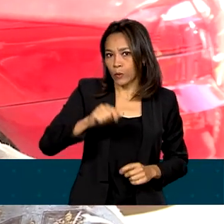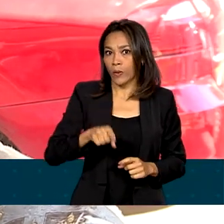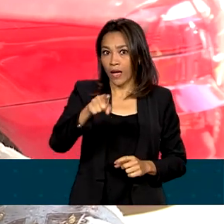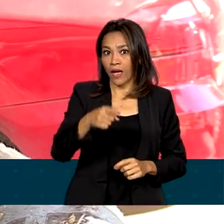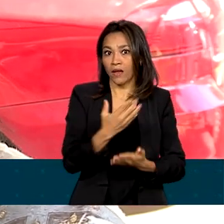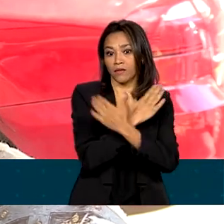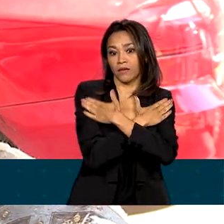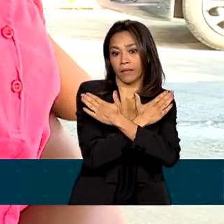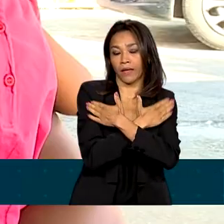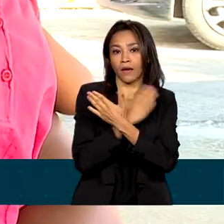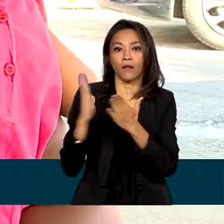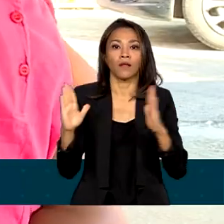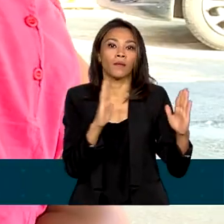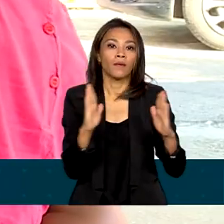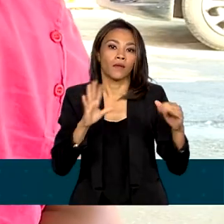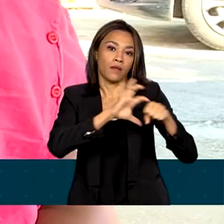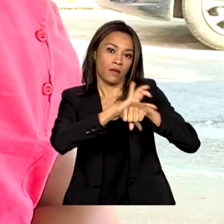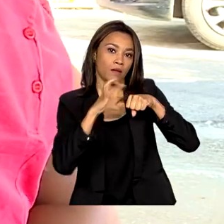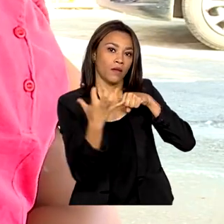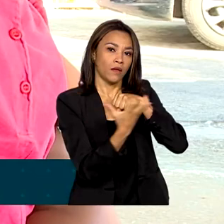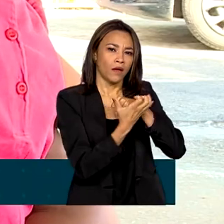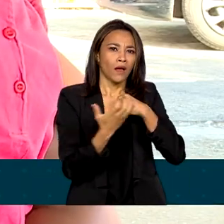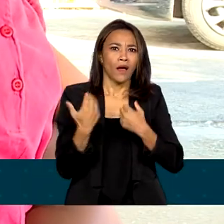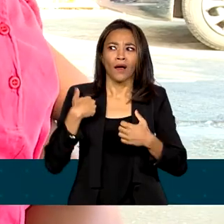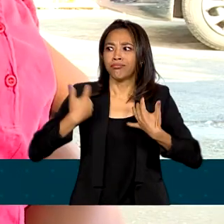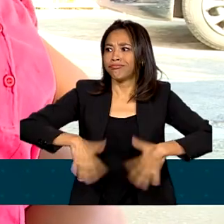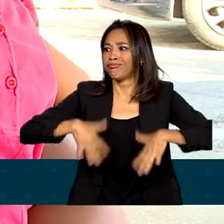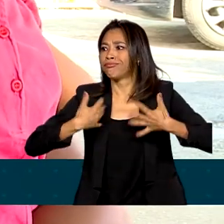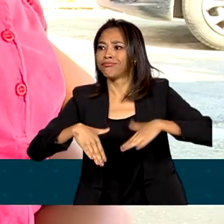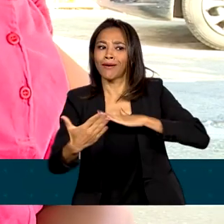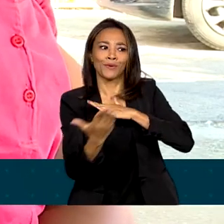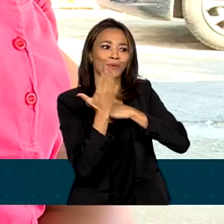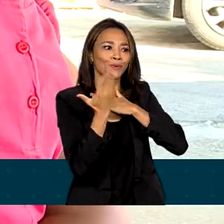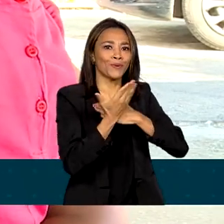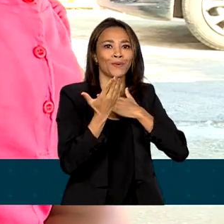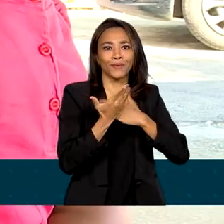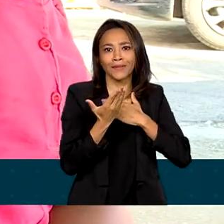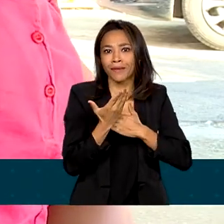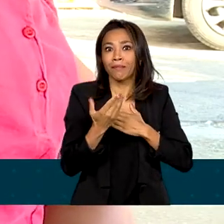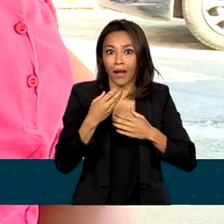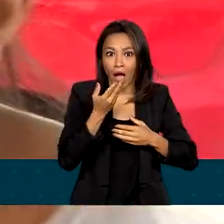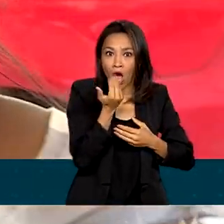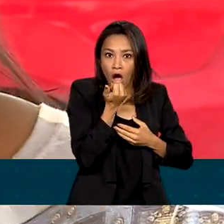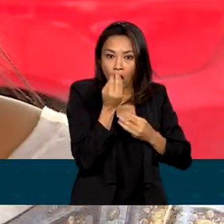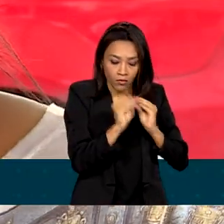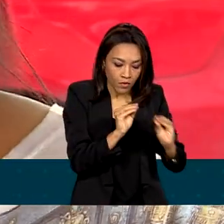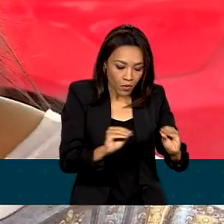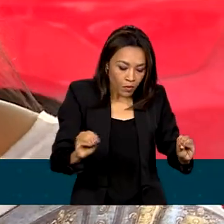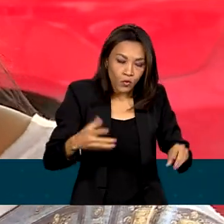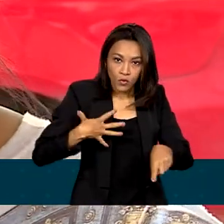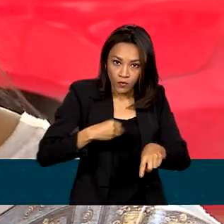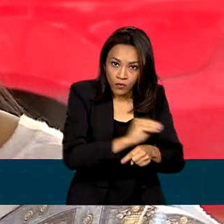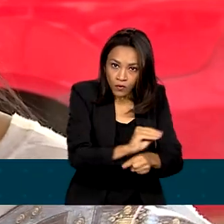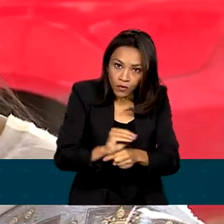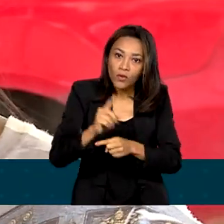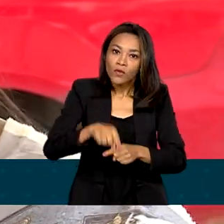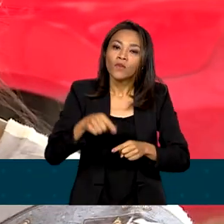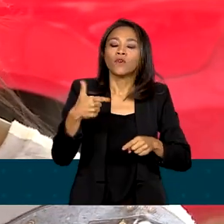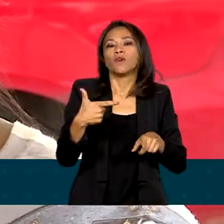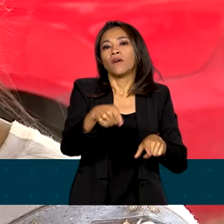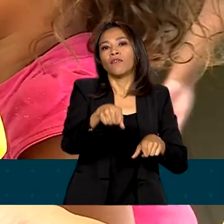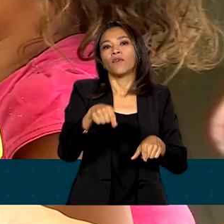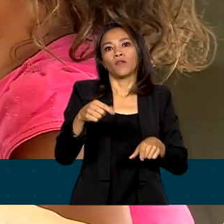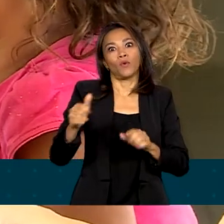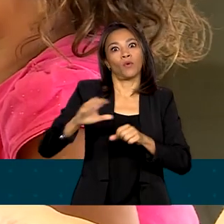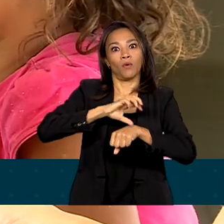emprego na pandemia. O socorro para alimentar os três filhos veio do Bolsa Família, que ela passou a receber em 2022.